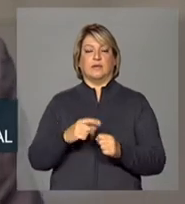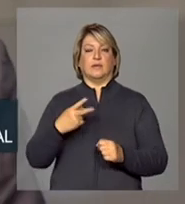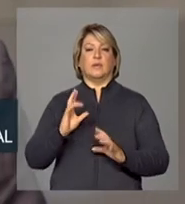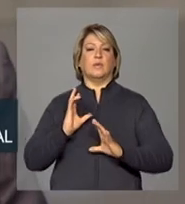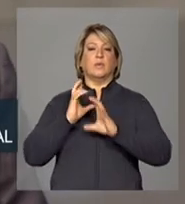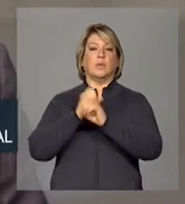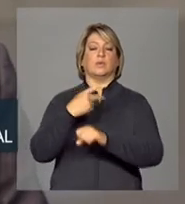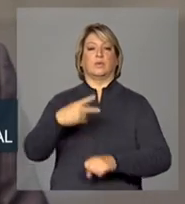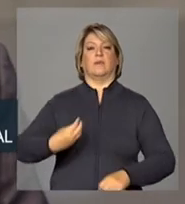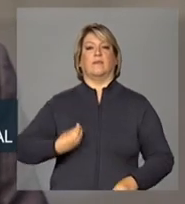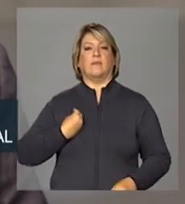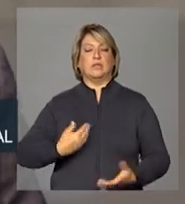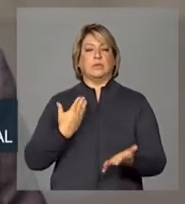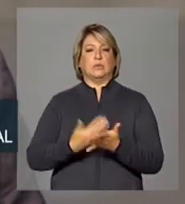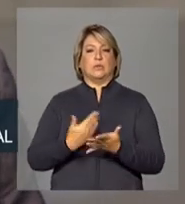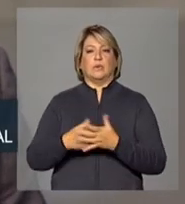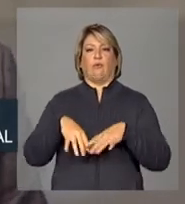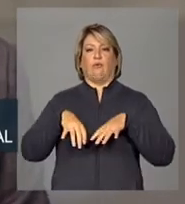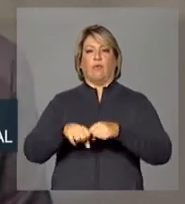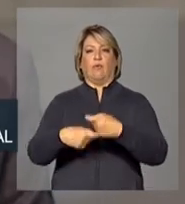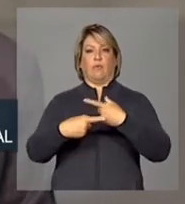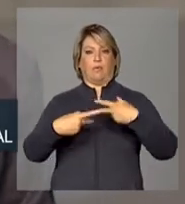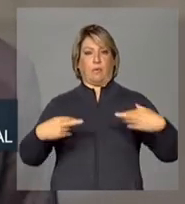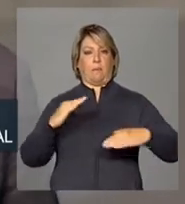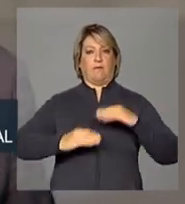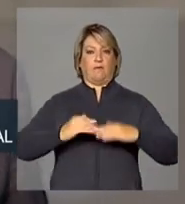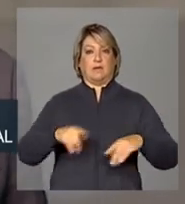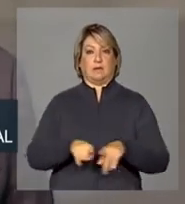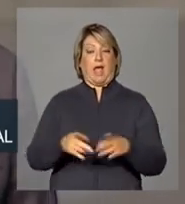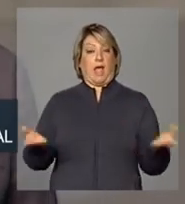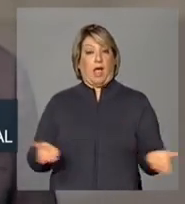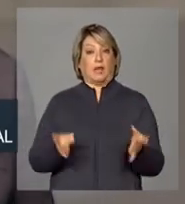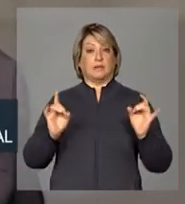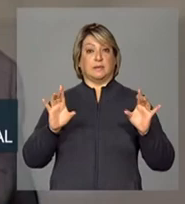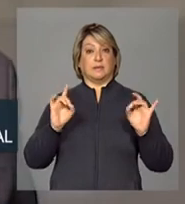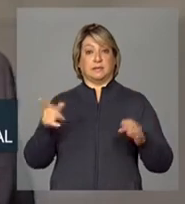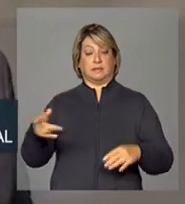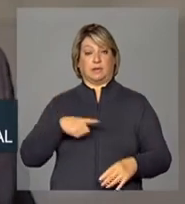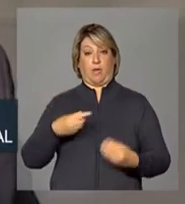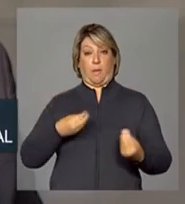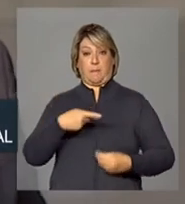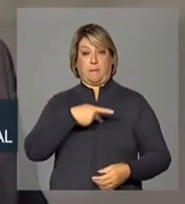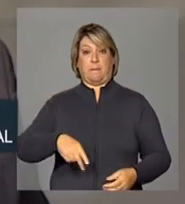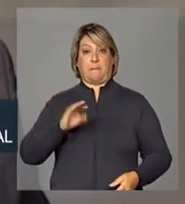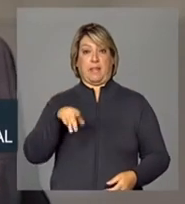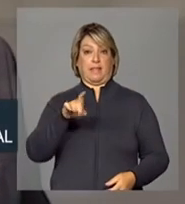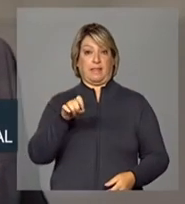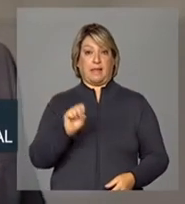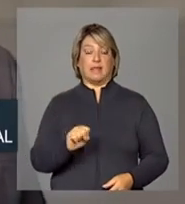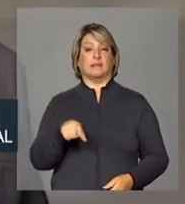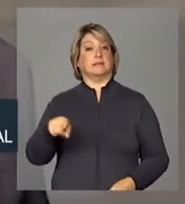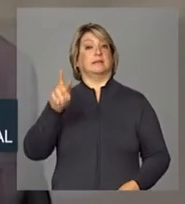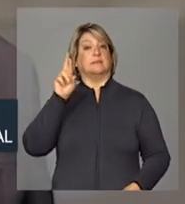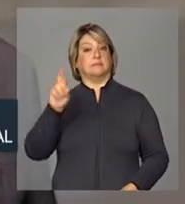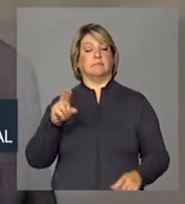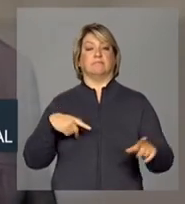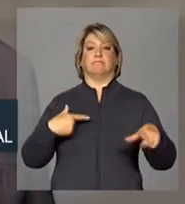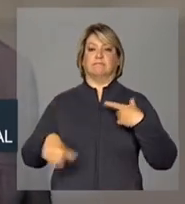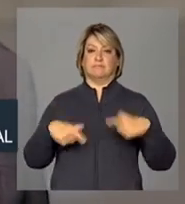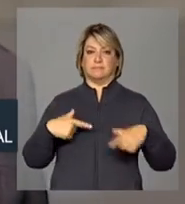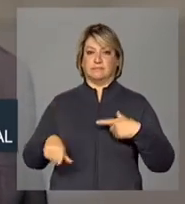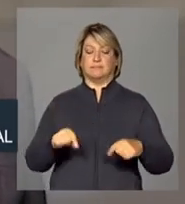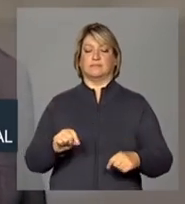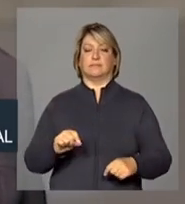acadêmica e profissional, e agora muito especialmente à frente do BNDES, um papel chave nesse